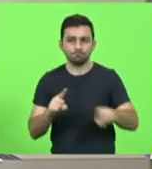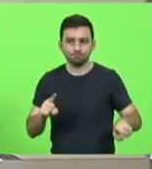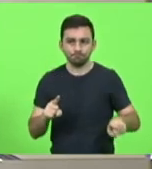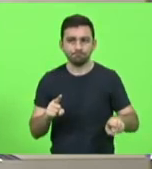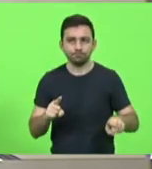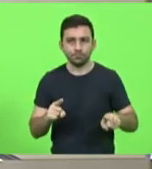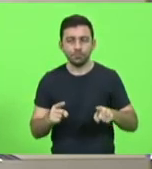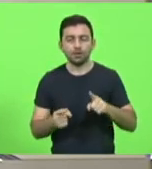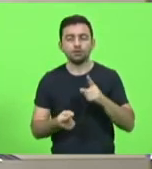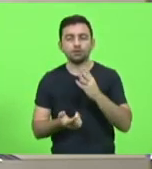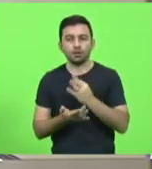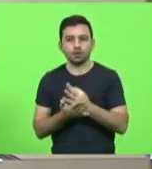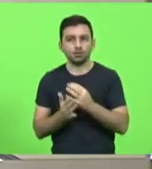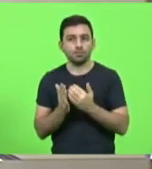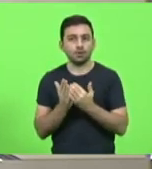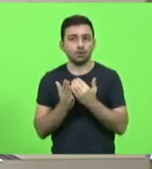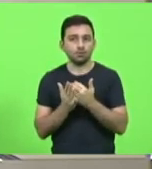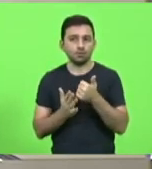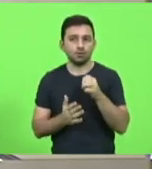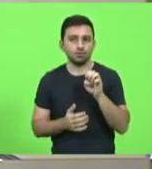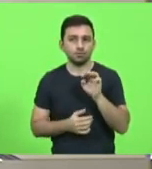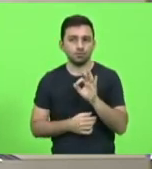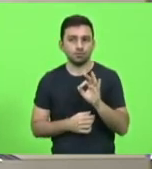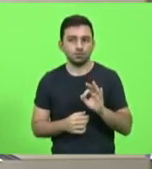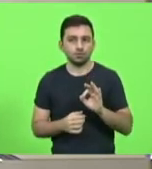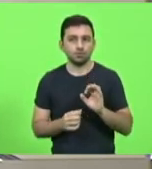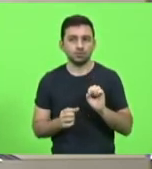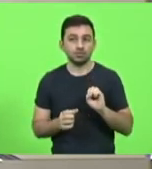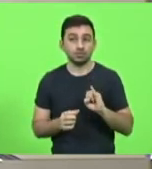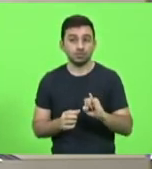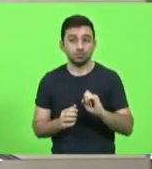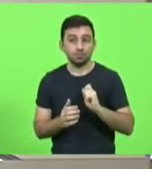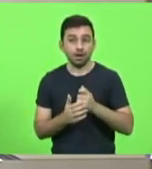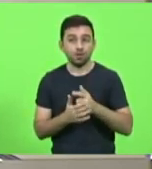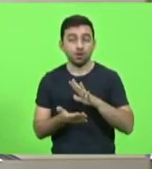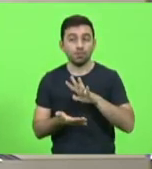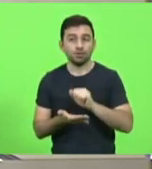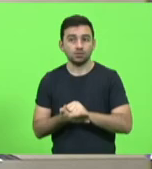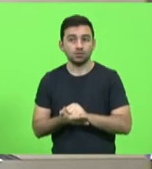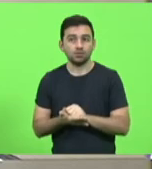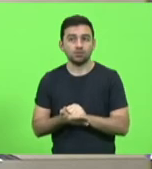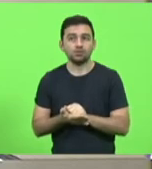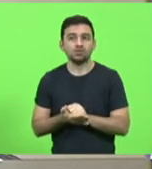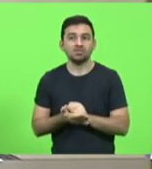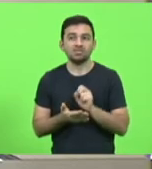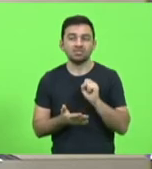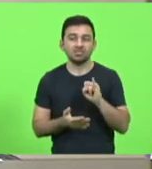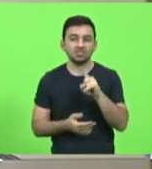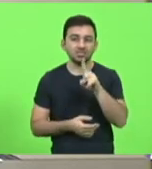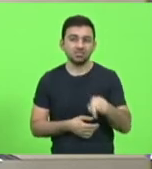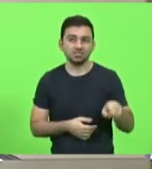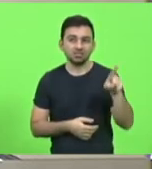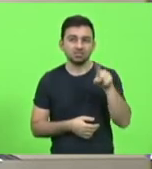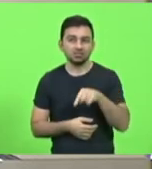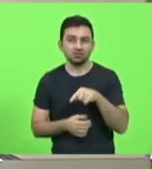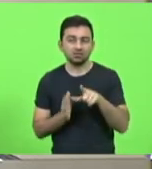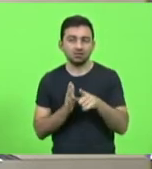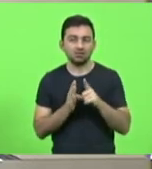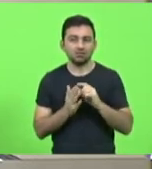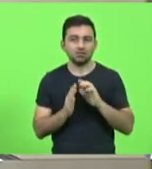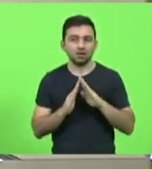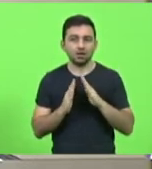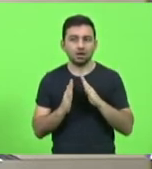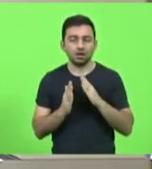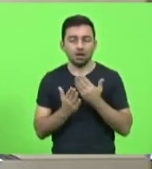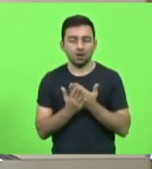taxa superior a 10% do valor pago a título de matrícula em caso de cancelamento antes do início das aulas